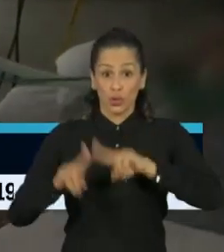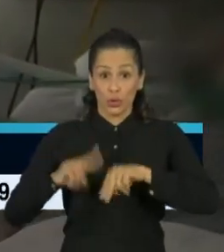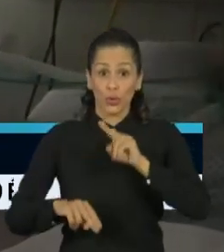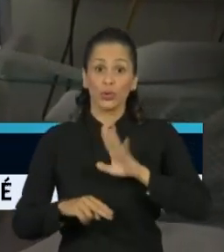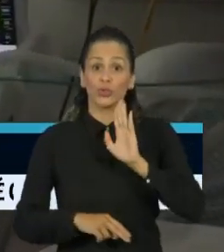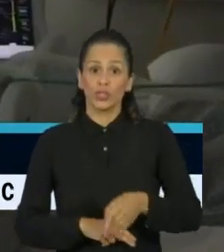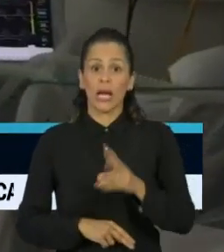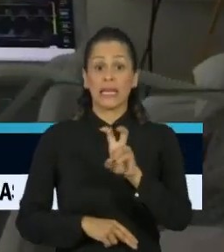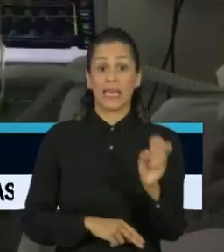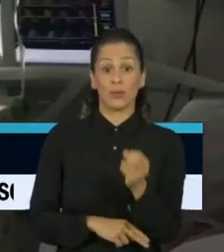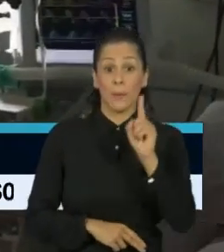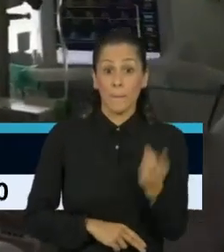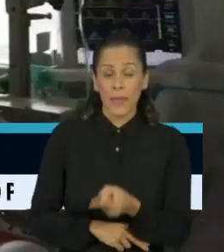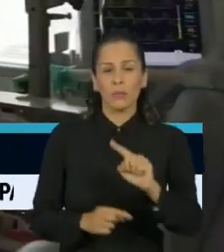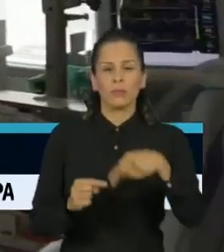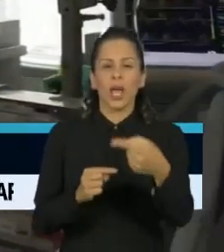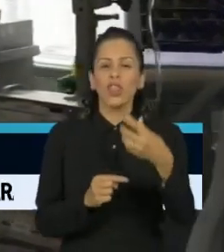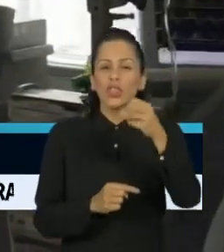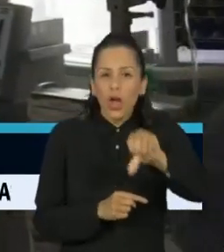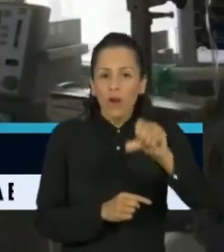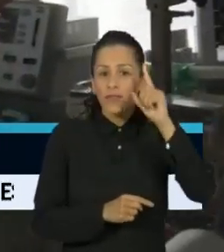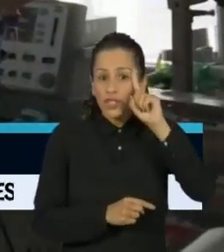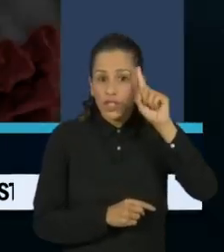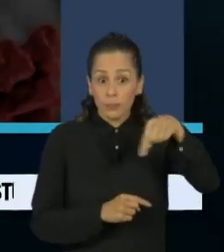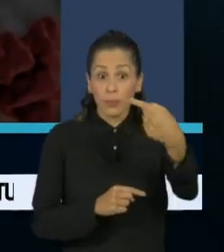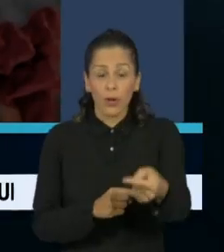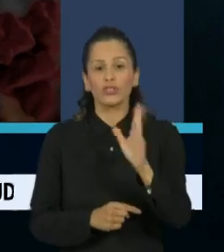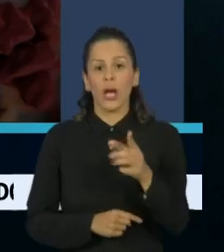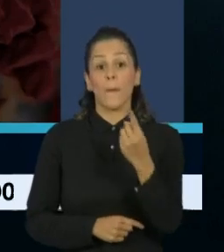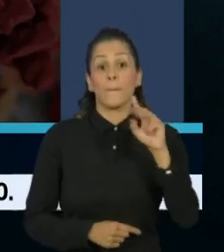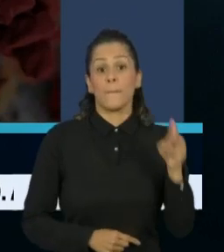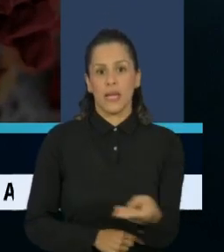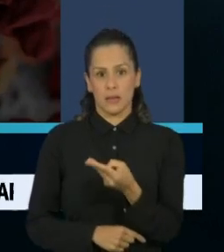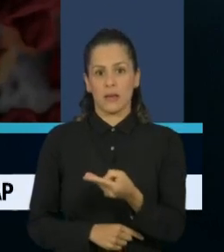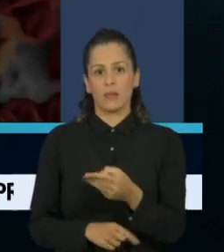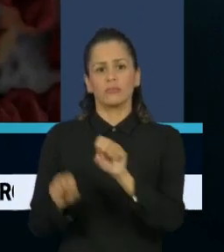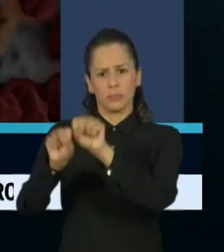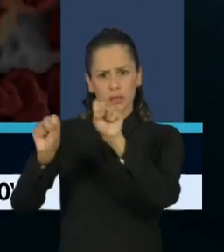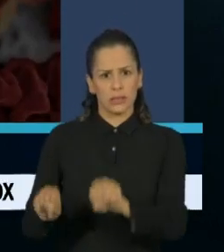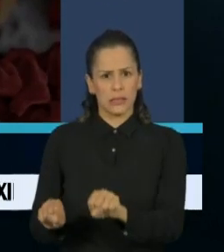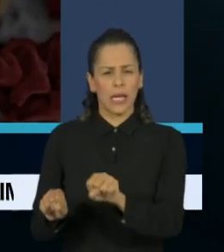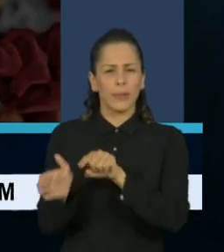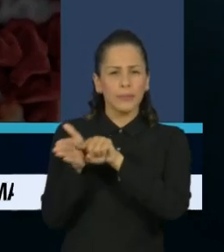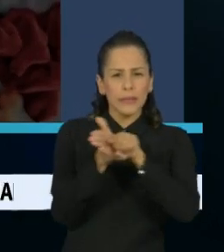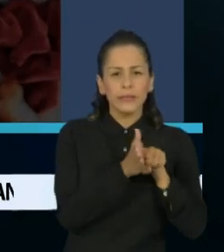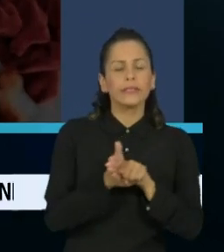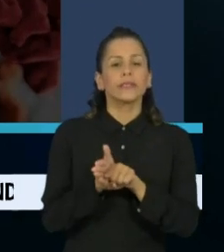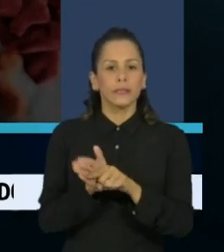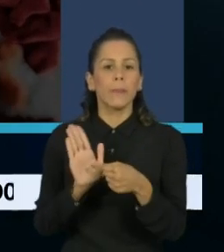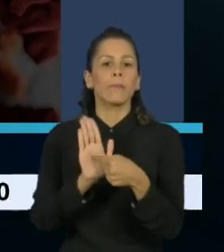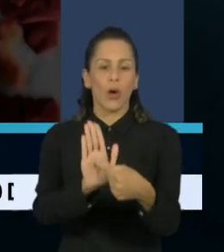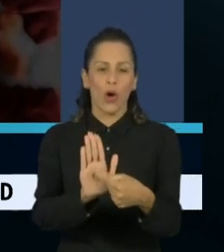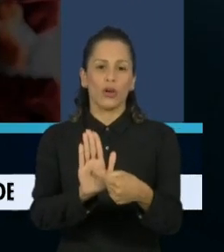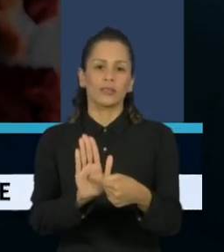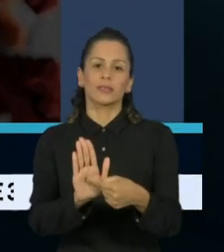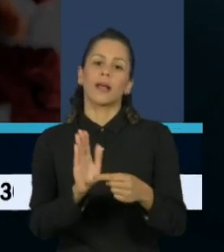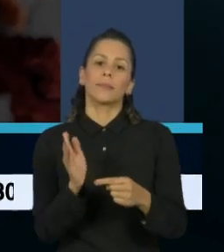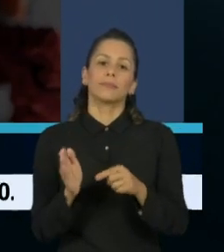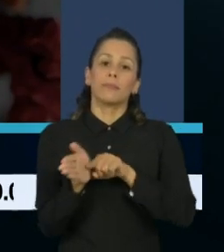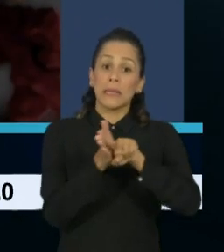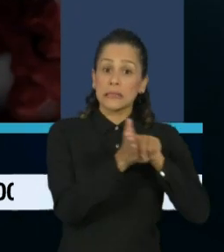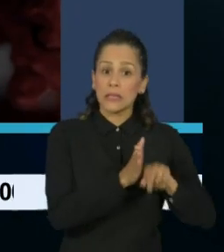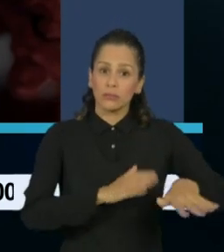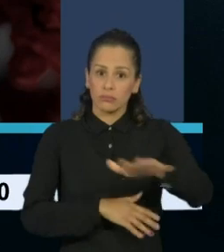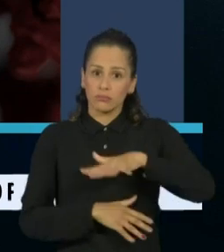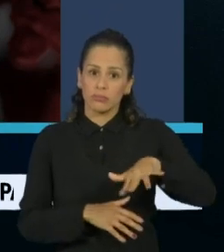deve atingir 1 milhão de doentes. A estimativa é de uma plataforma estatística criada por pesquisadores da Universidade Federal do Rio Grande